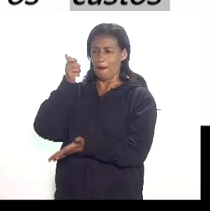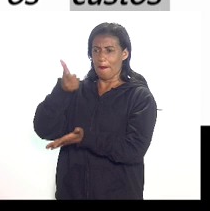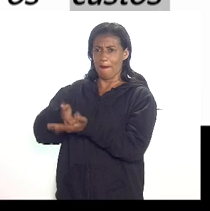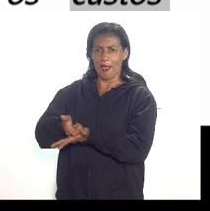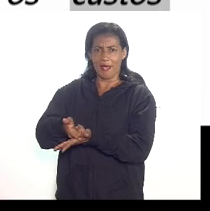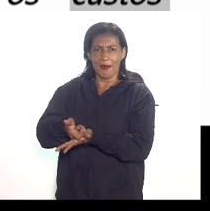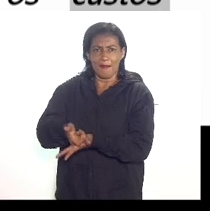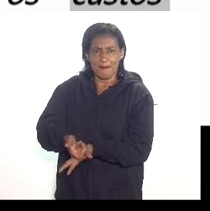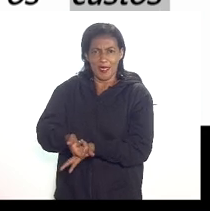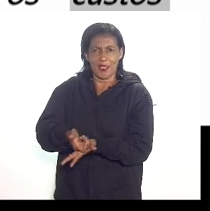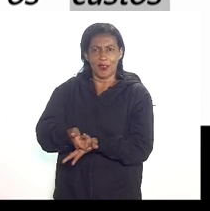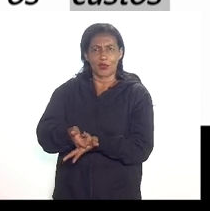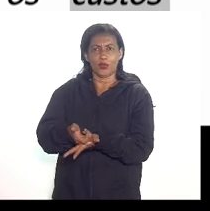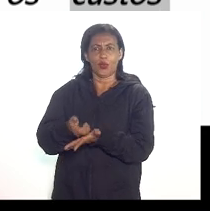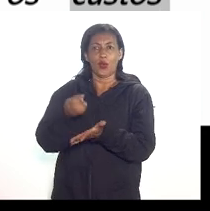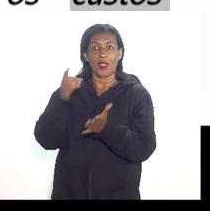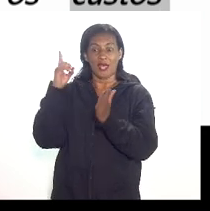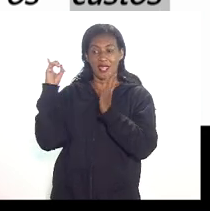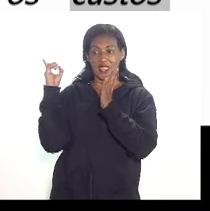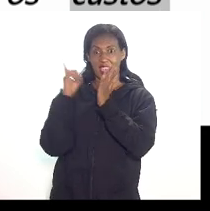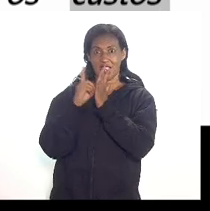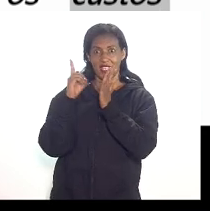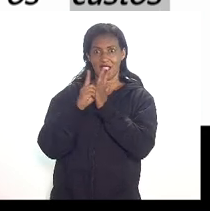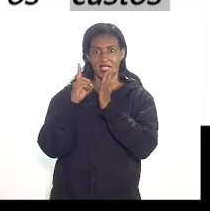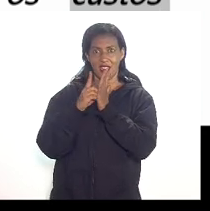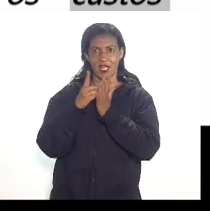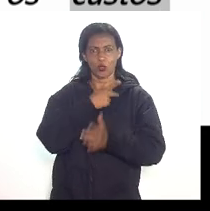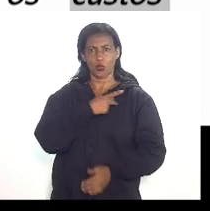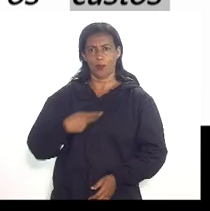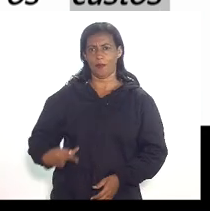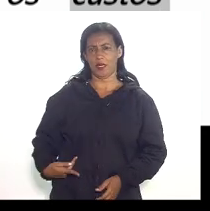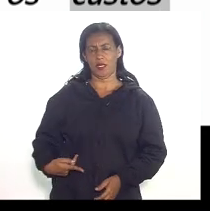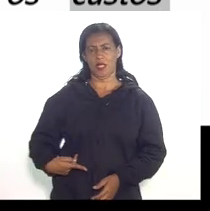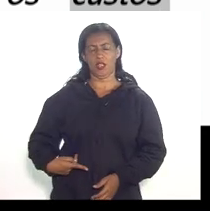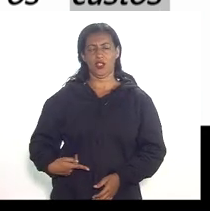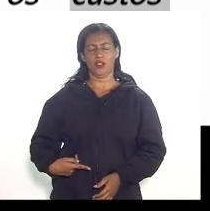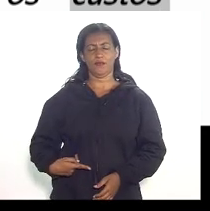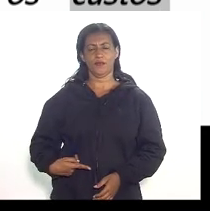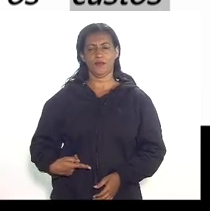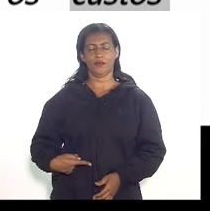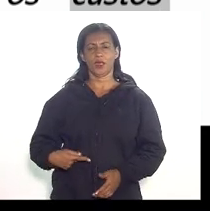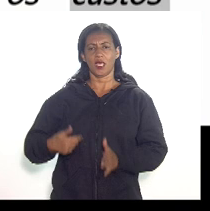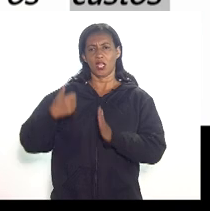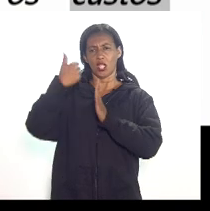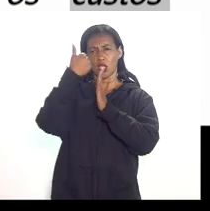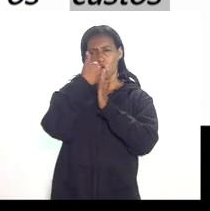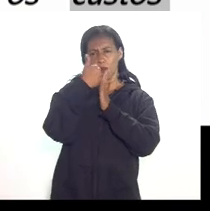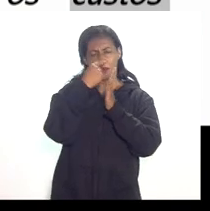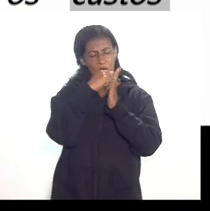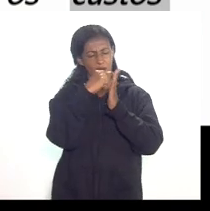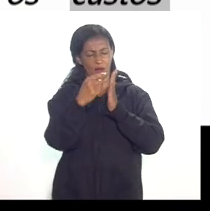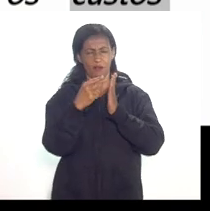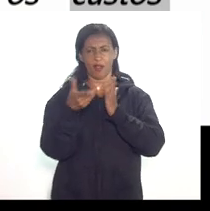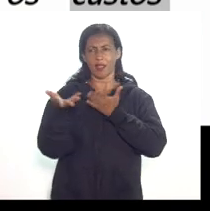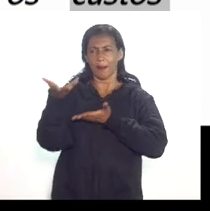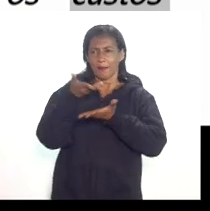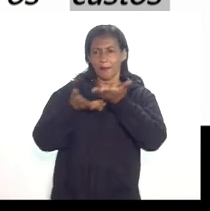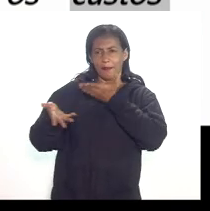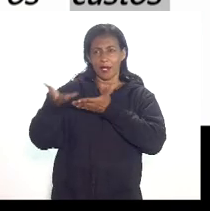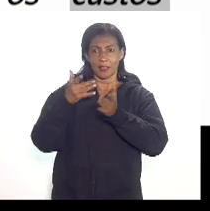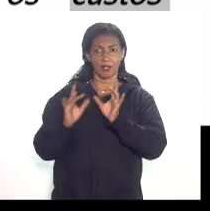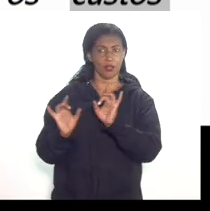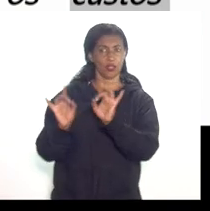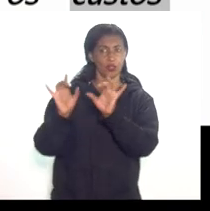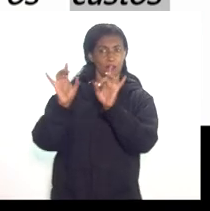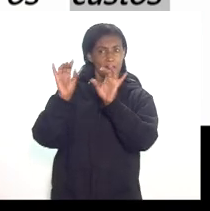a ser regulamentada em decreto do presidente da república. E o parágrafo 1º coloca que a participação especial será